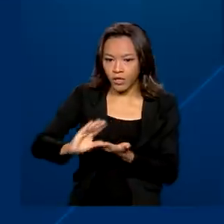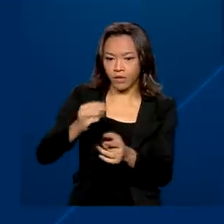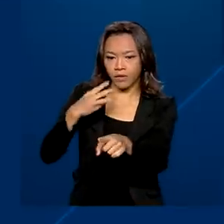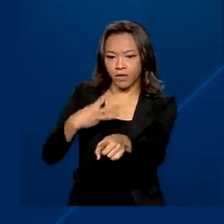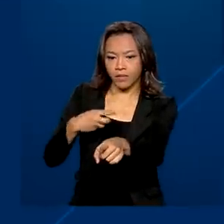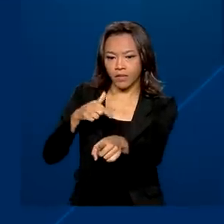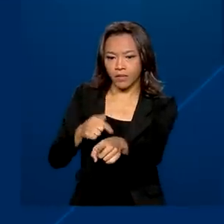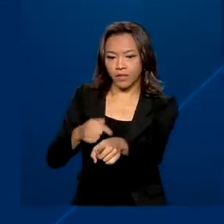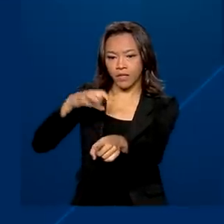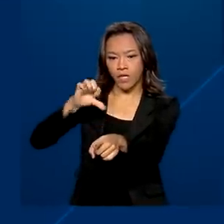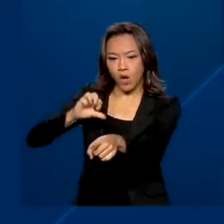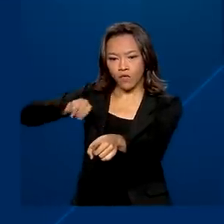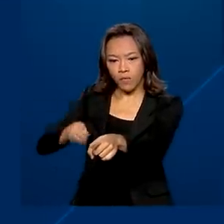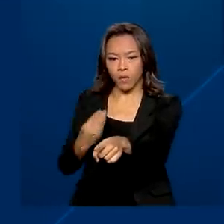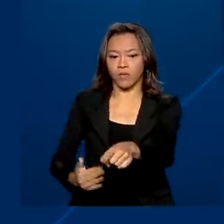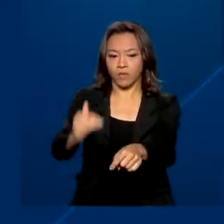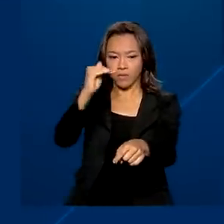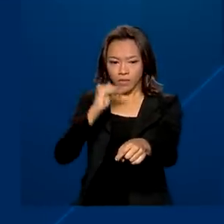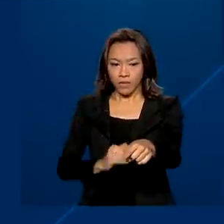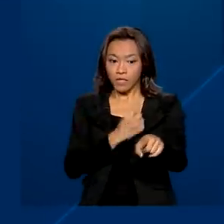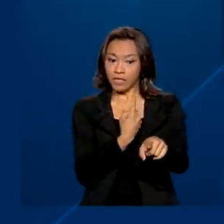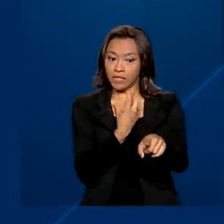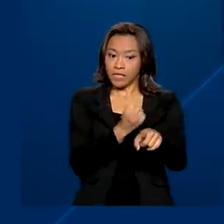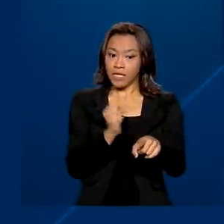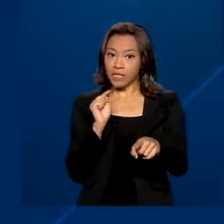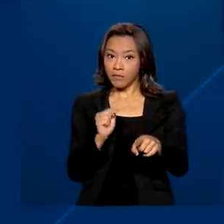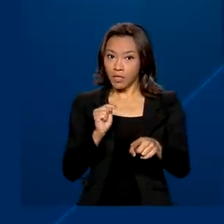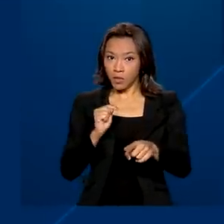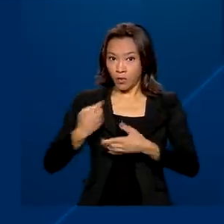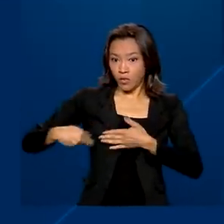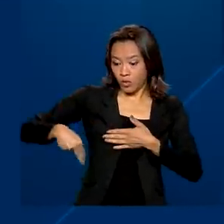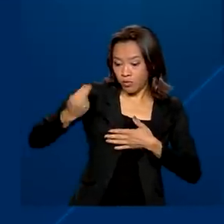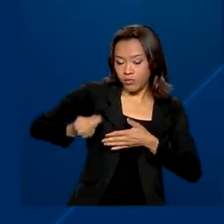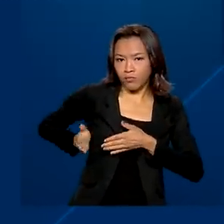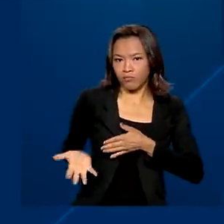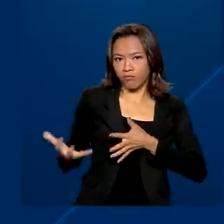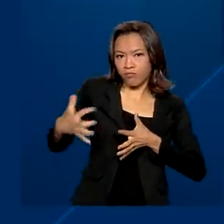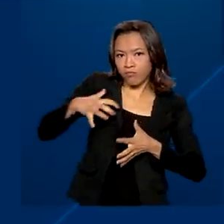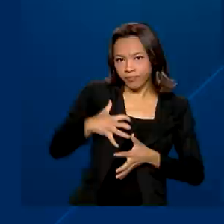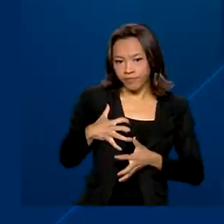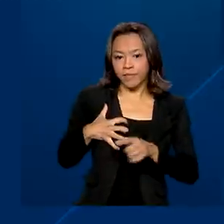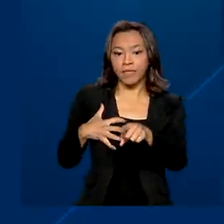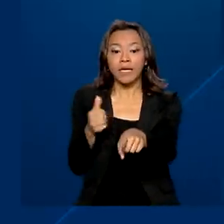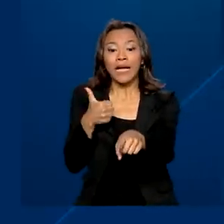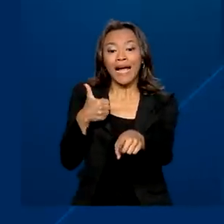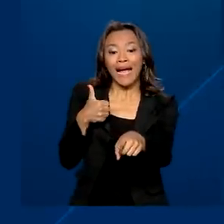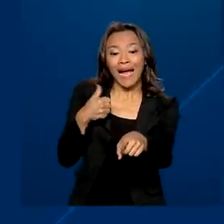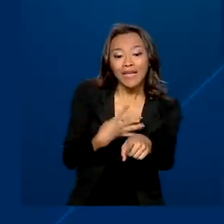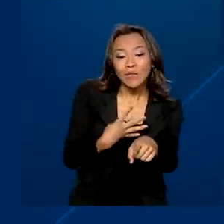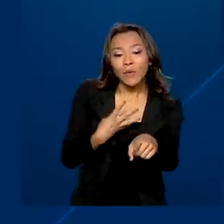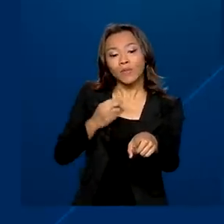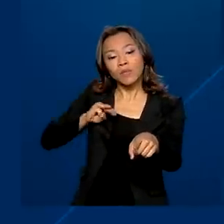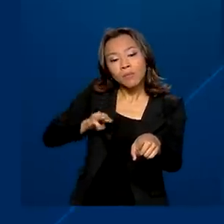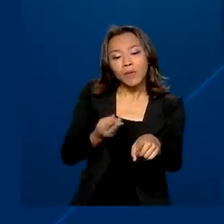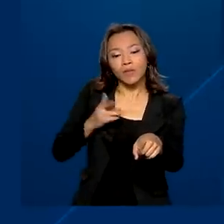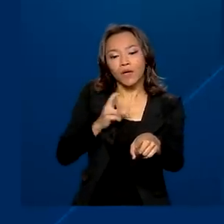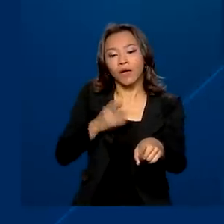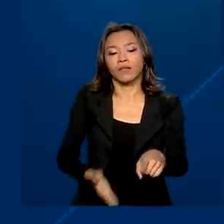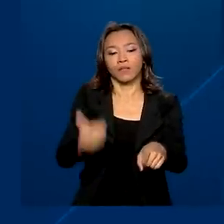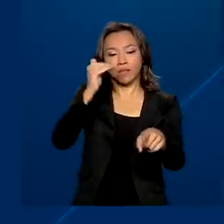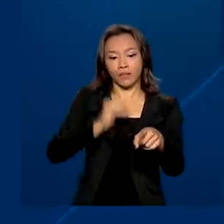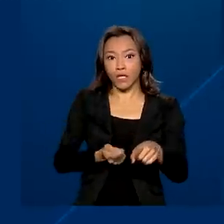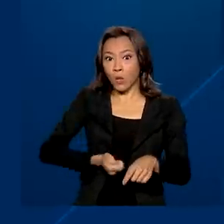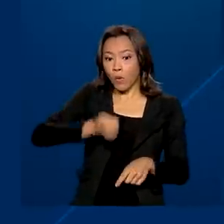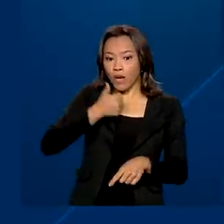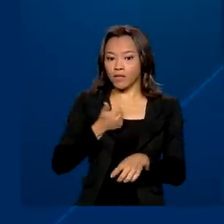de reais, 16 mil reconstruções mamárias num custo de 14 milhões de reais e foram gastos quase 22